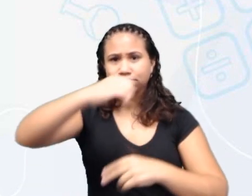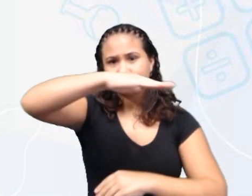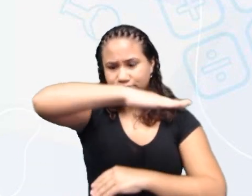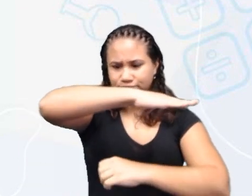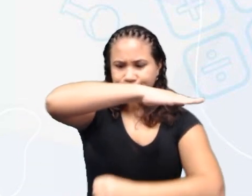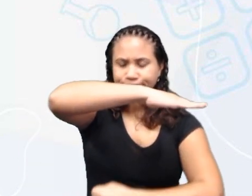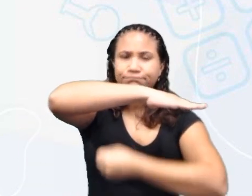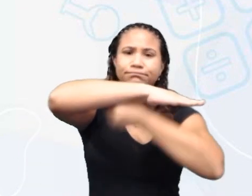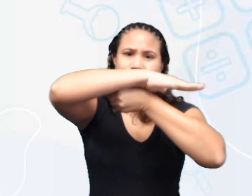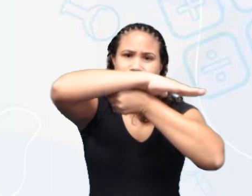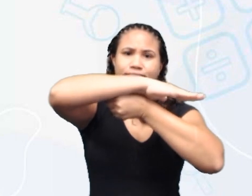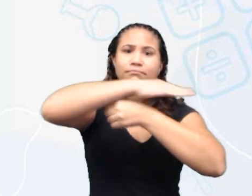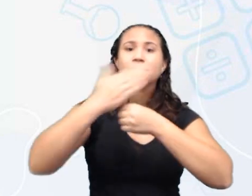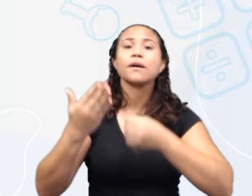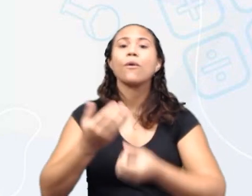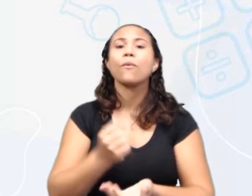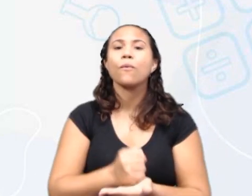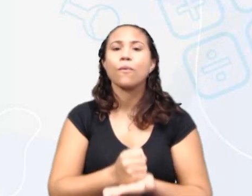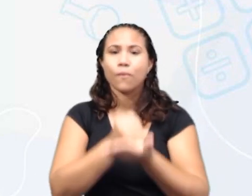de ponto de apoio.